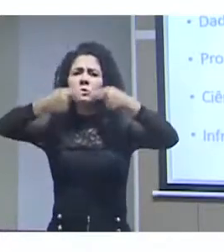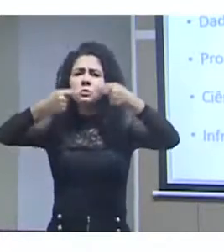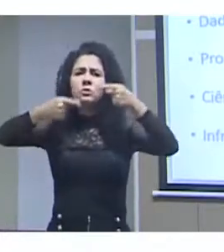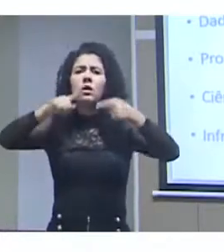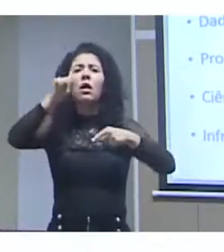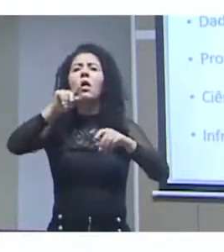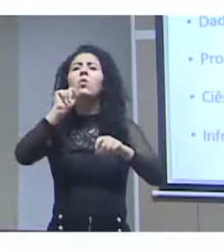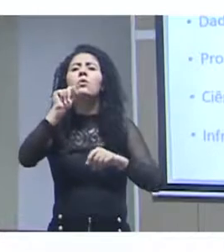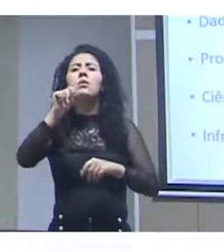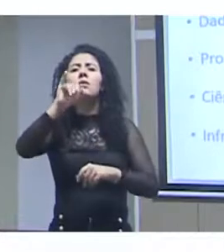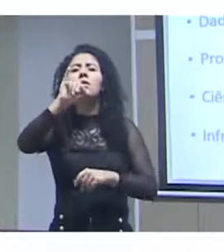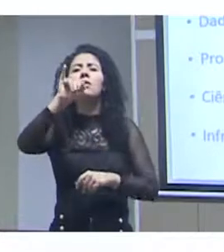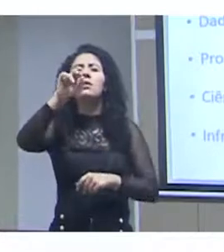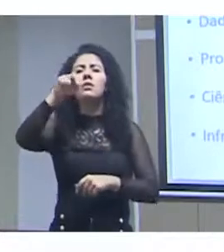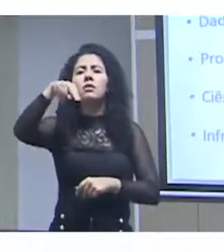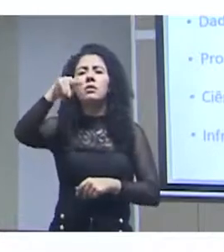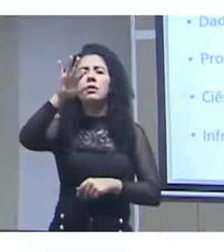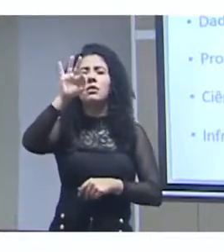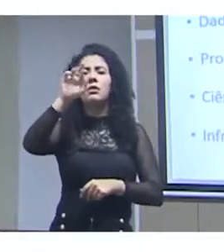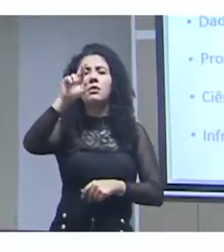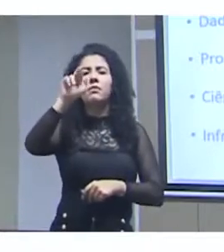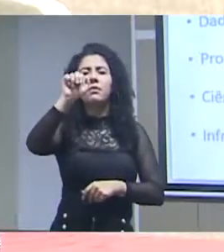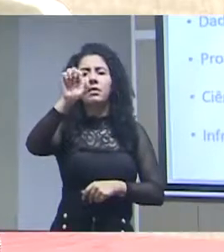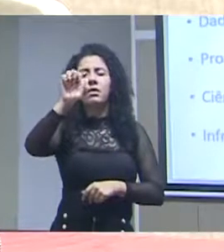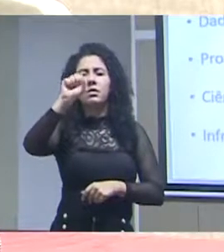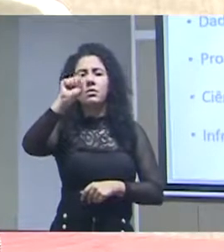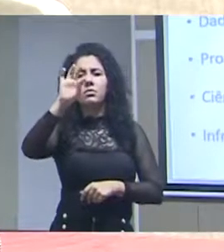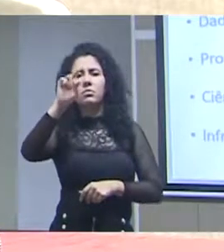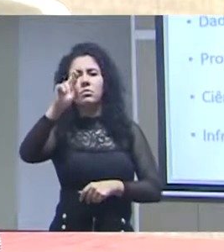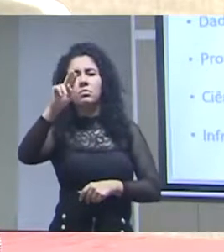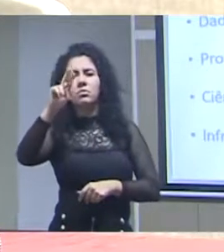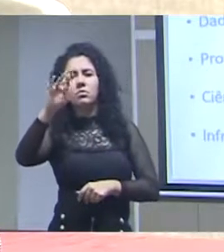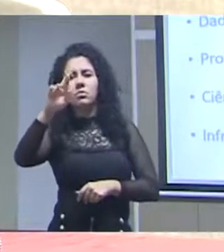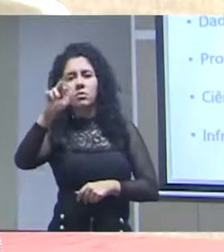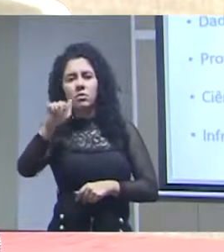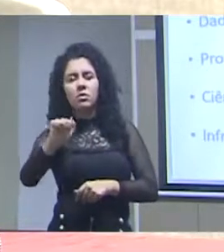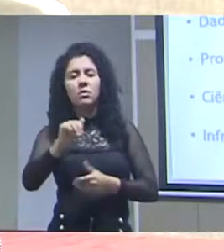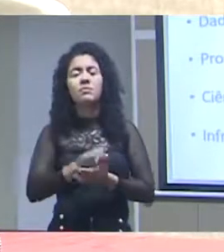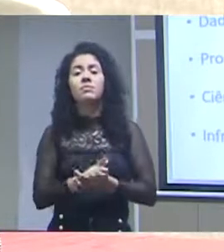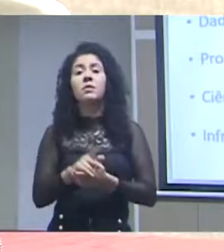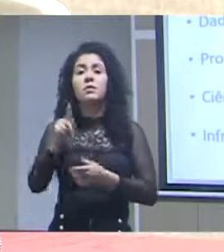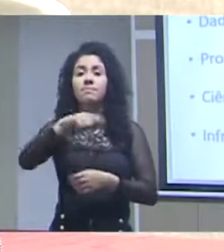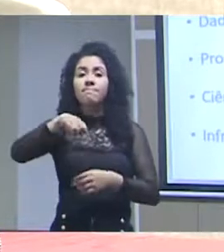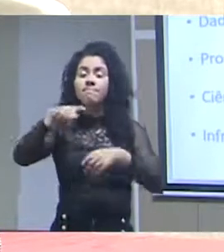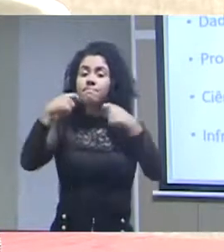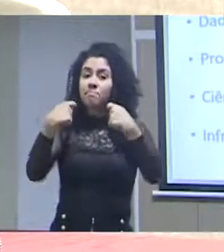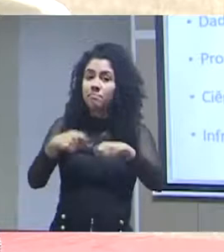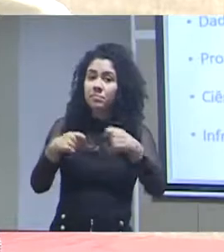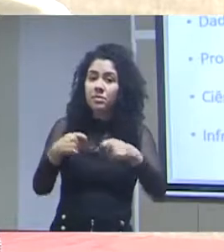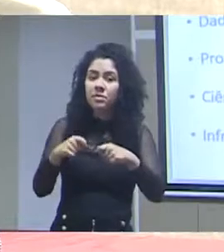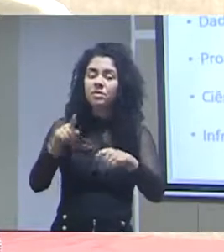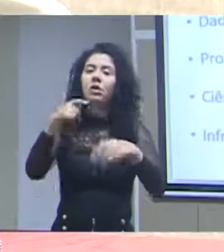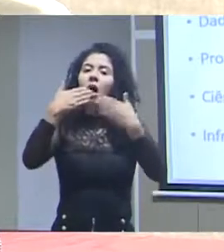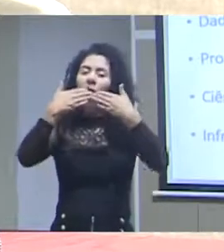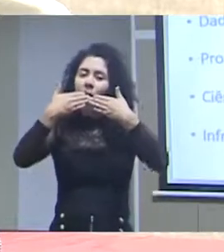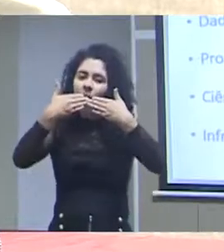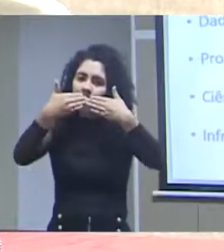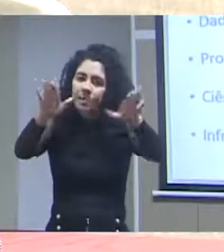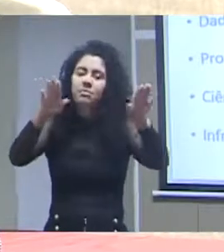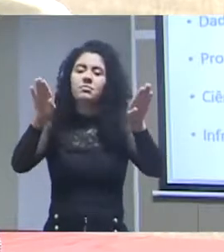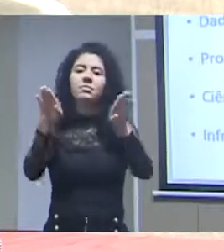as infraestruturas, elas estejam, também sejam abertas para que os vários atores que estão